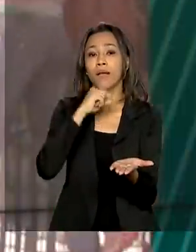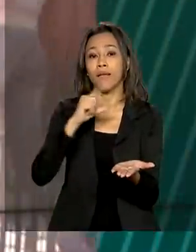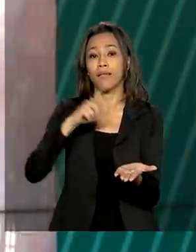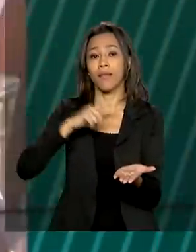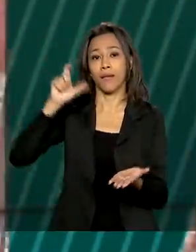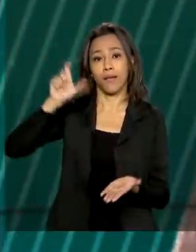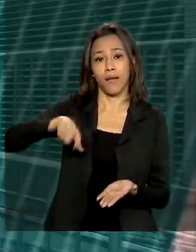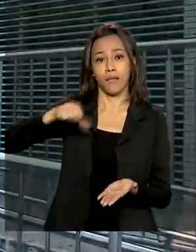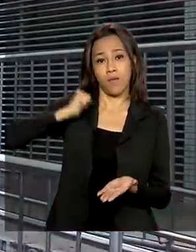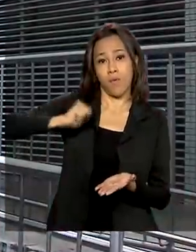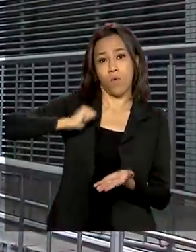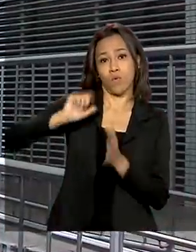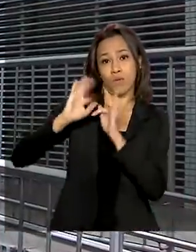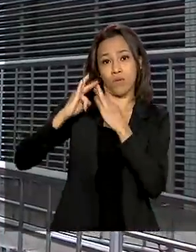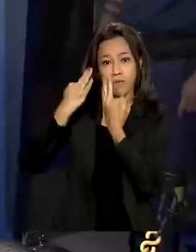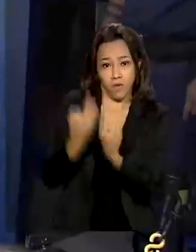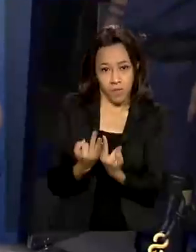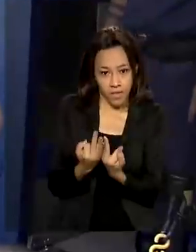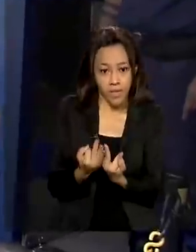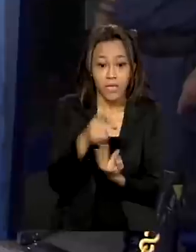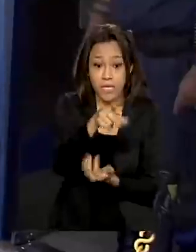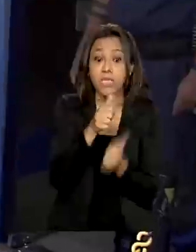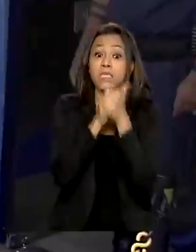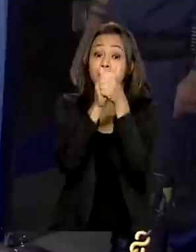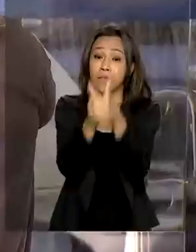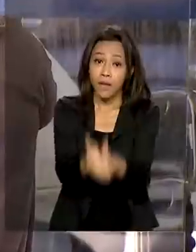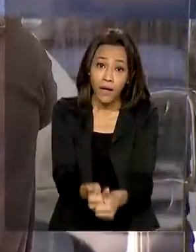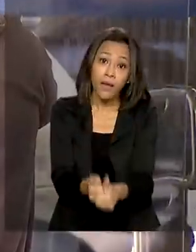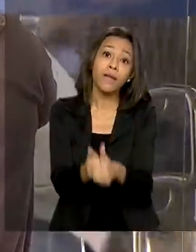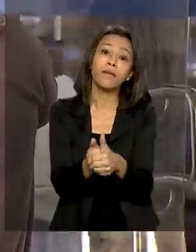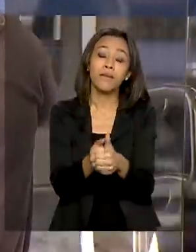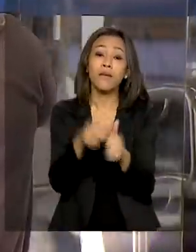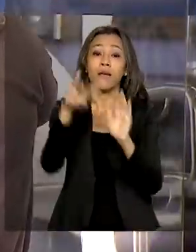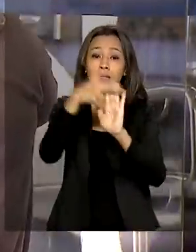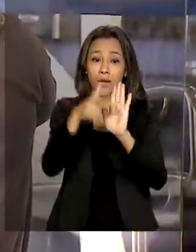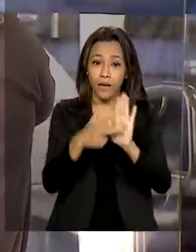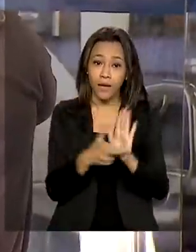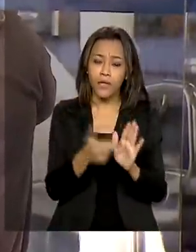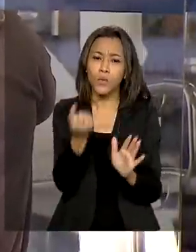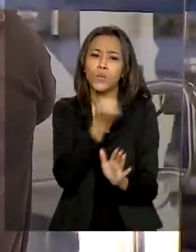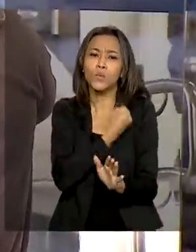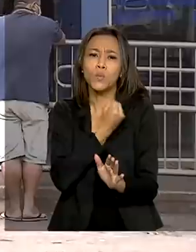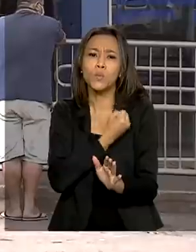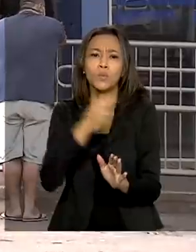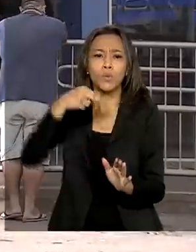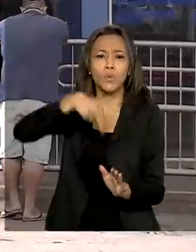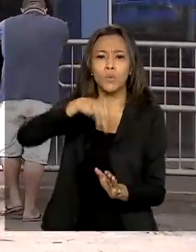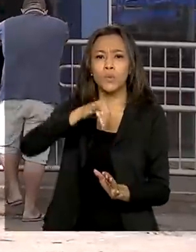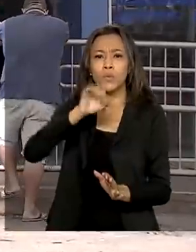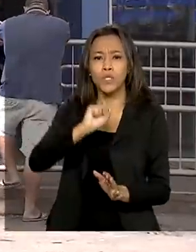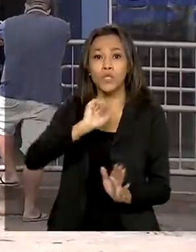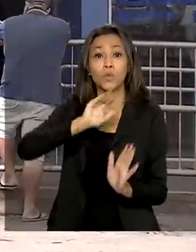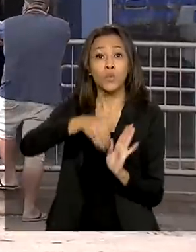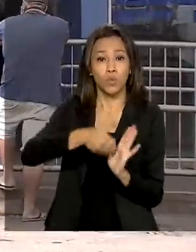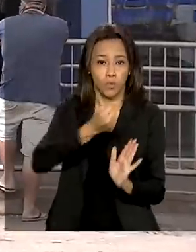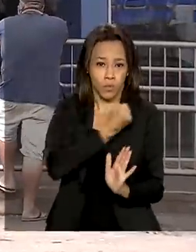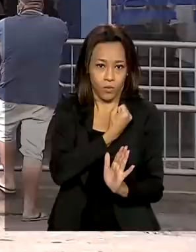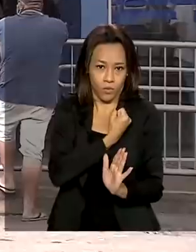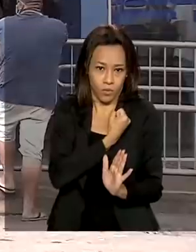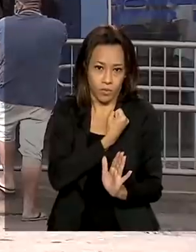Família. O calendário de pagamentos segue a ordem do dígito final do Número de Identificação Social, o NIS, como de costume.